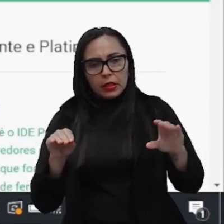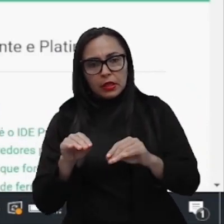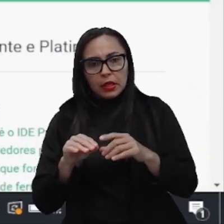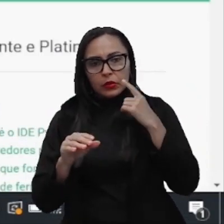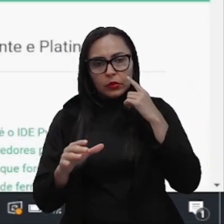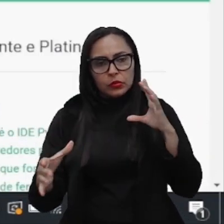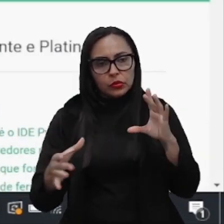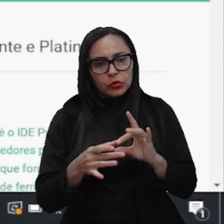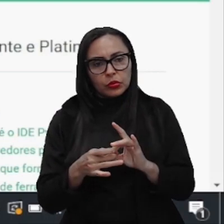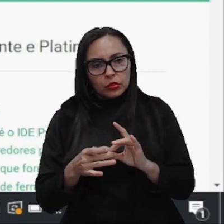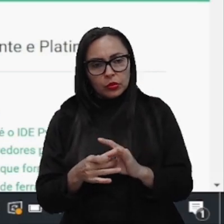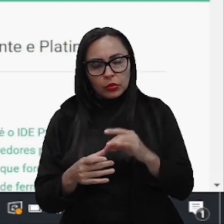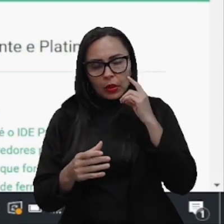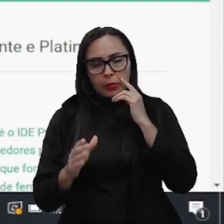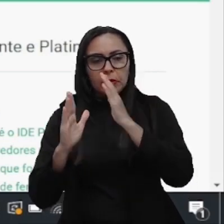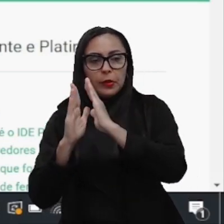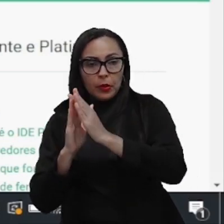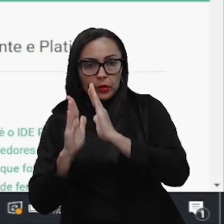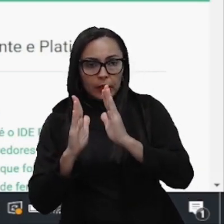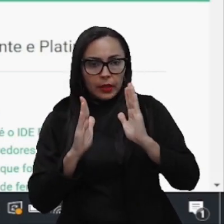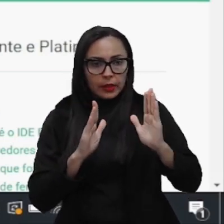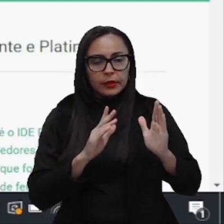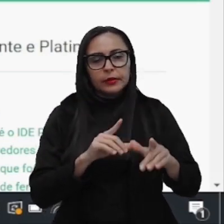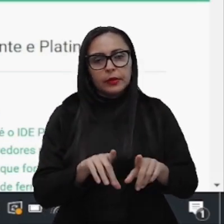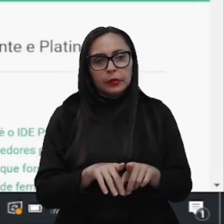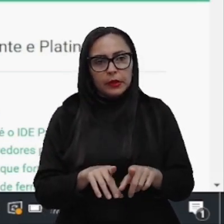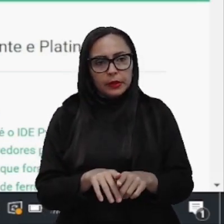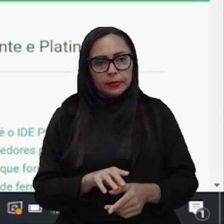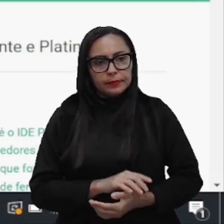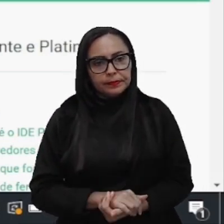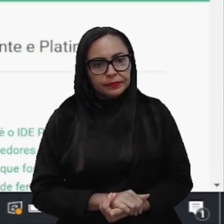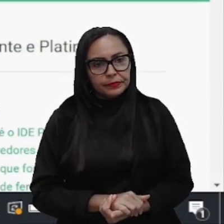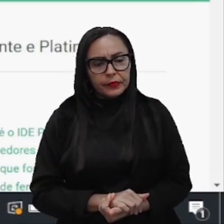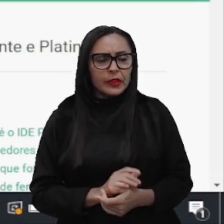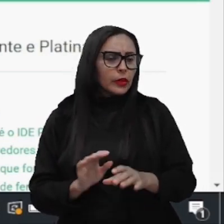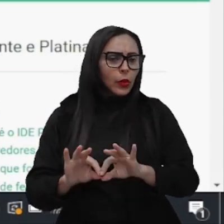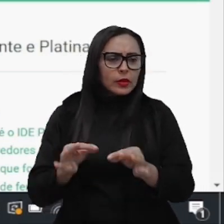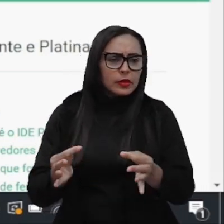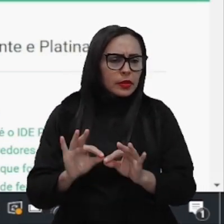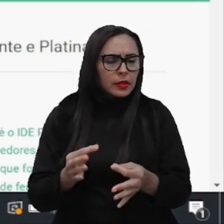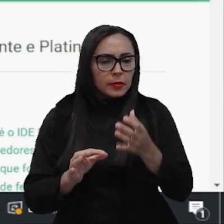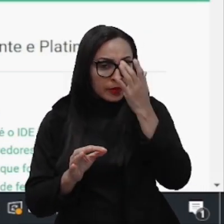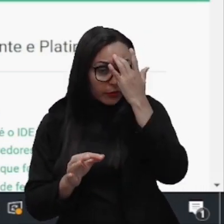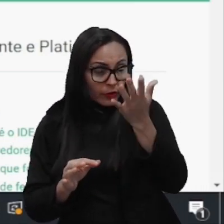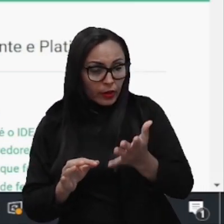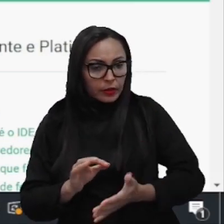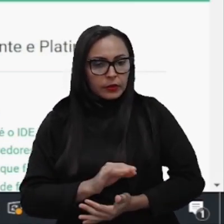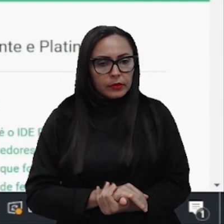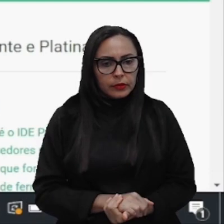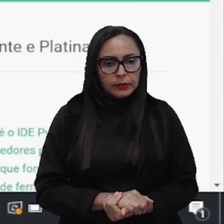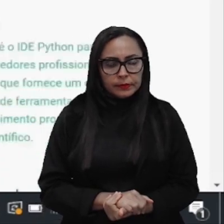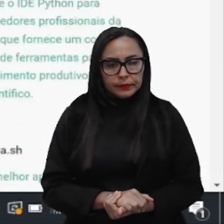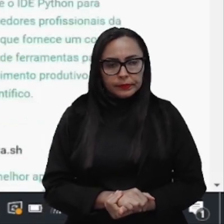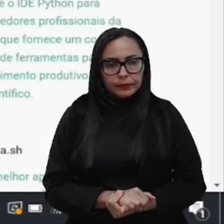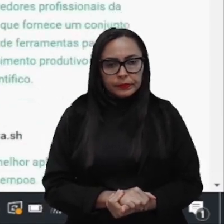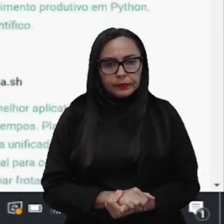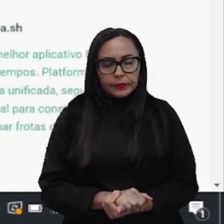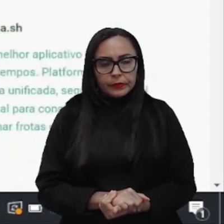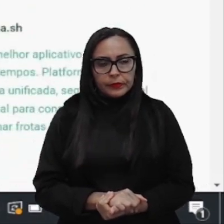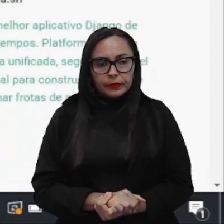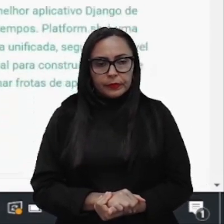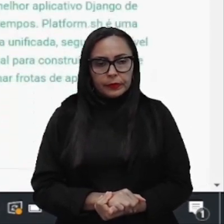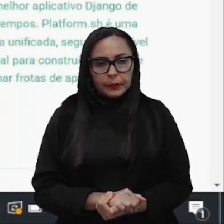Python PIP, né, Então aqui é bem simples, né, o que a gente vai fazer aqui, né, vou colocar aqui para português, para facilitar para vocês,